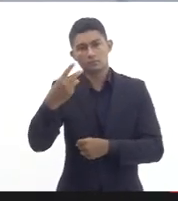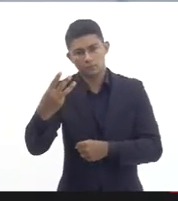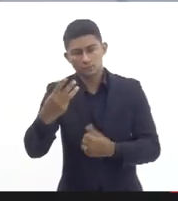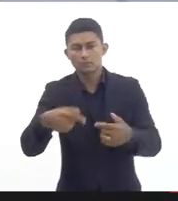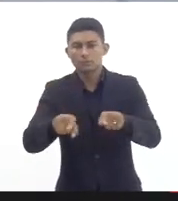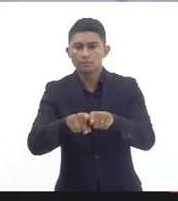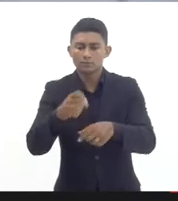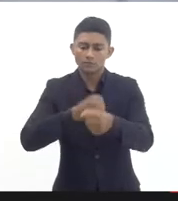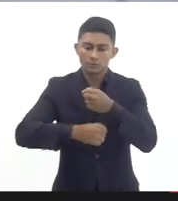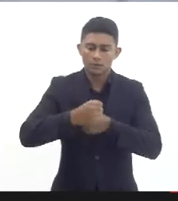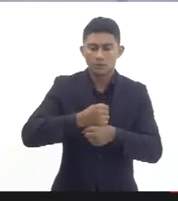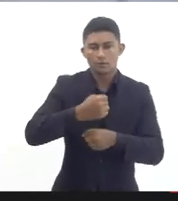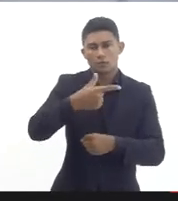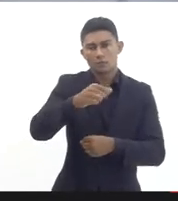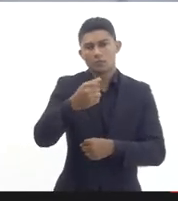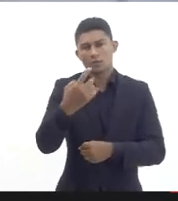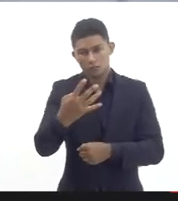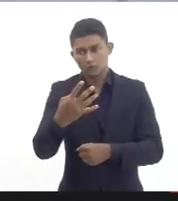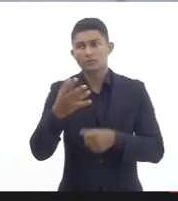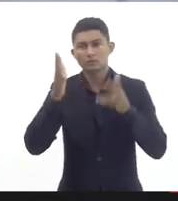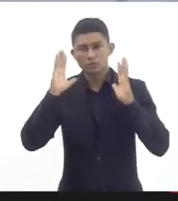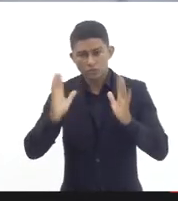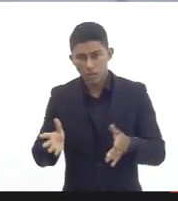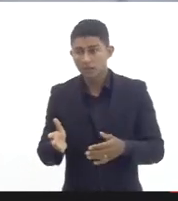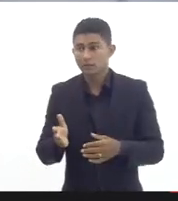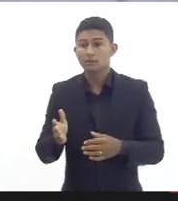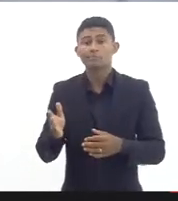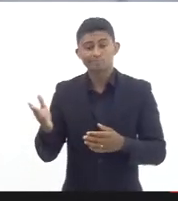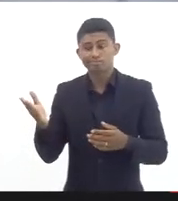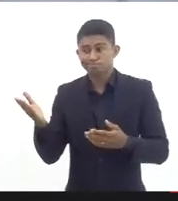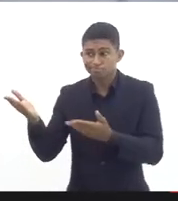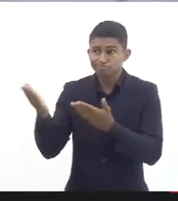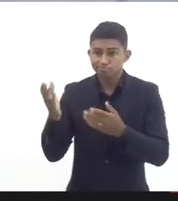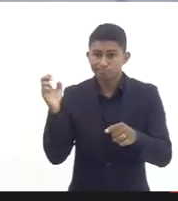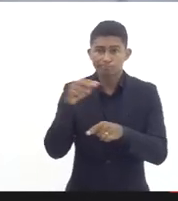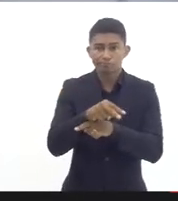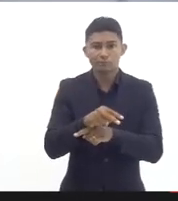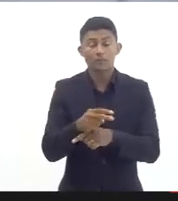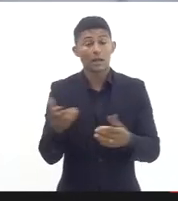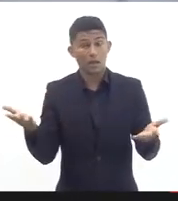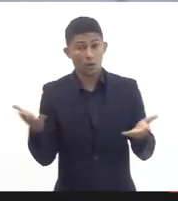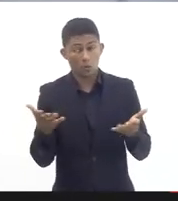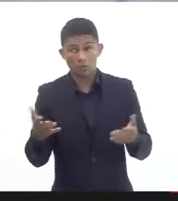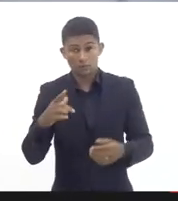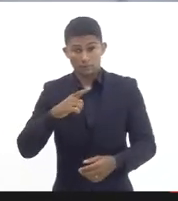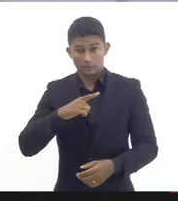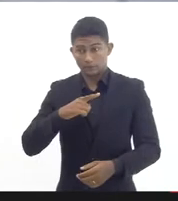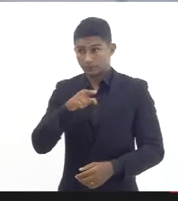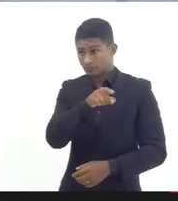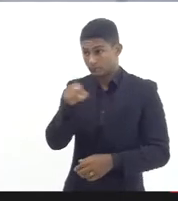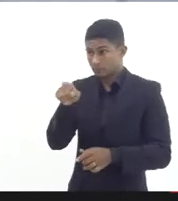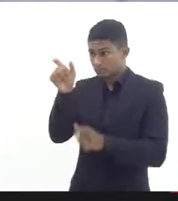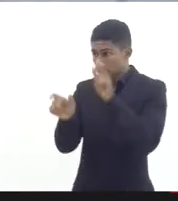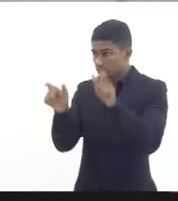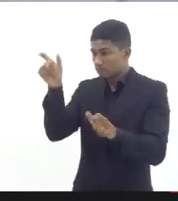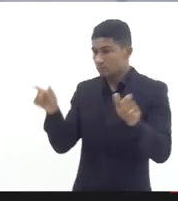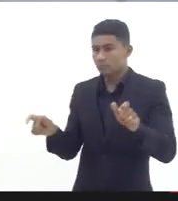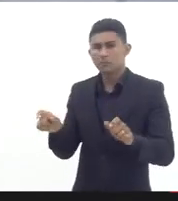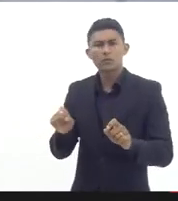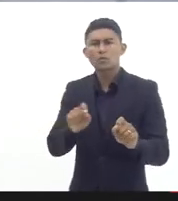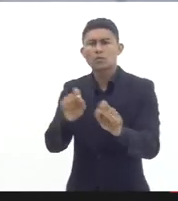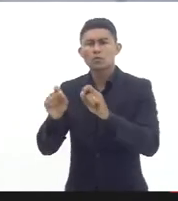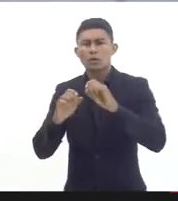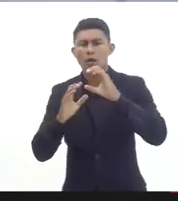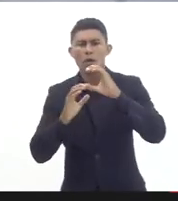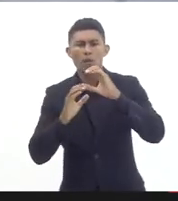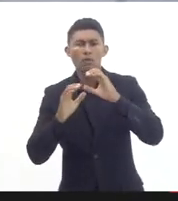Virginia nós temos hoje somando o quantitativo de candidatos em cadastro reserva desses dois concursos em